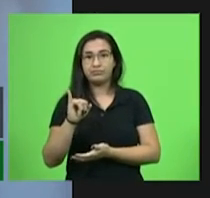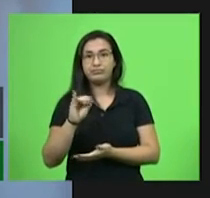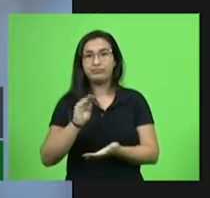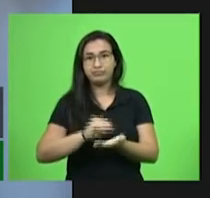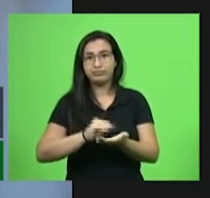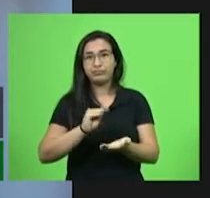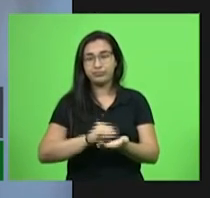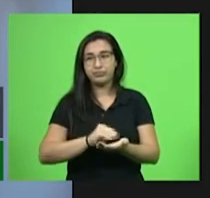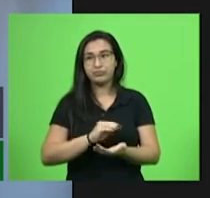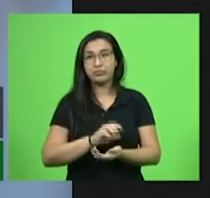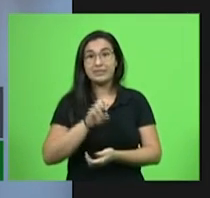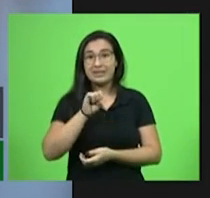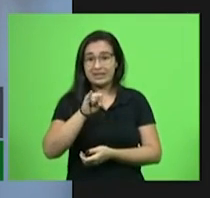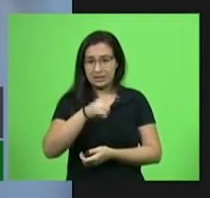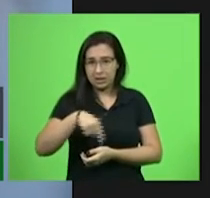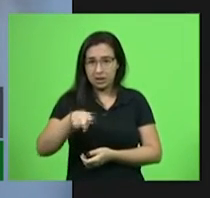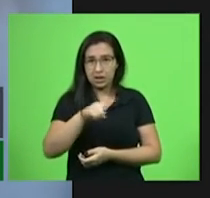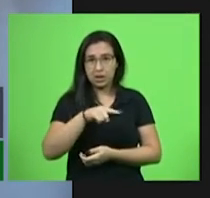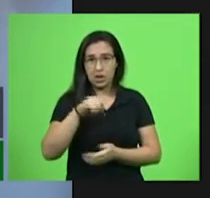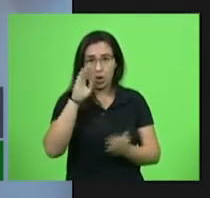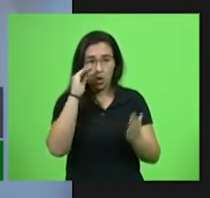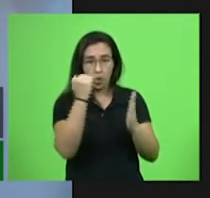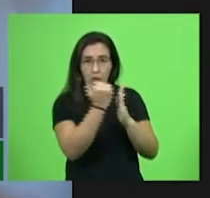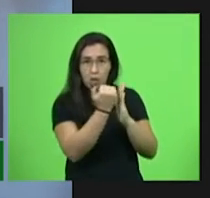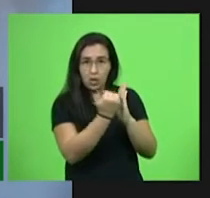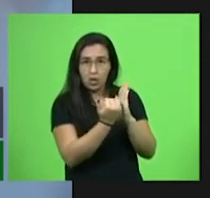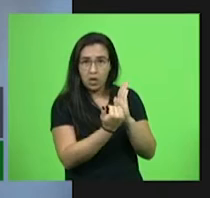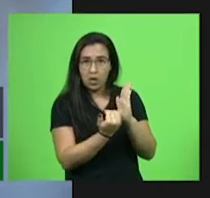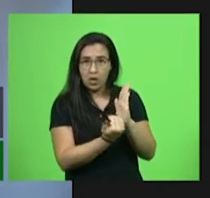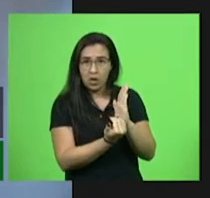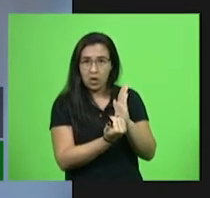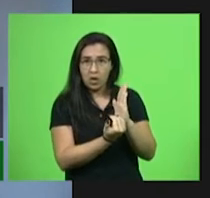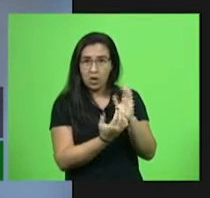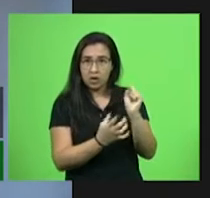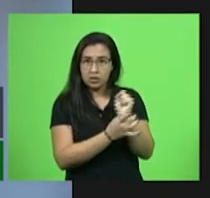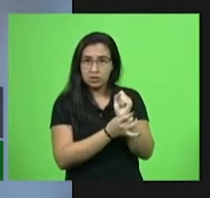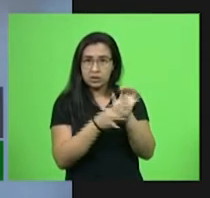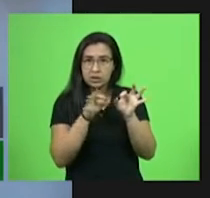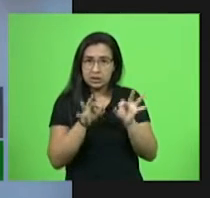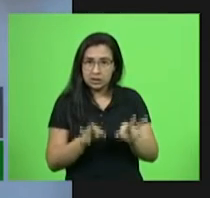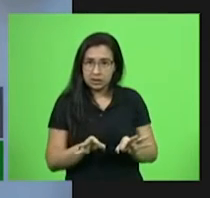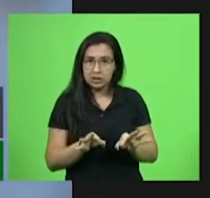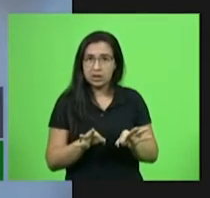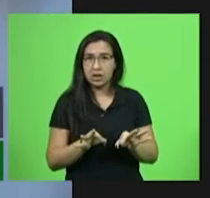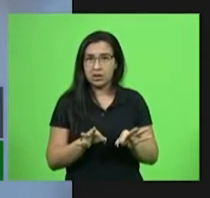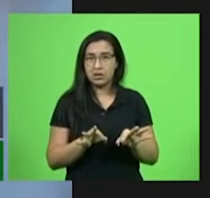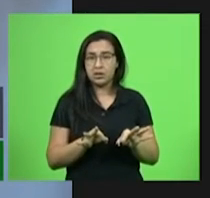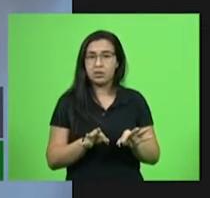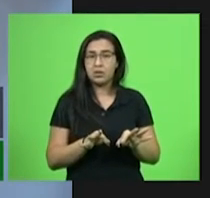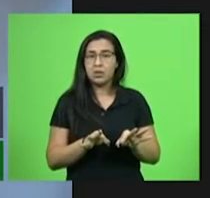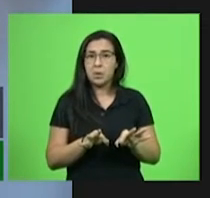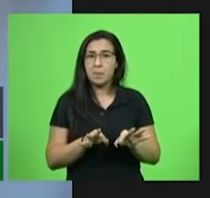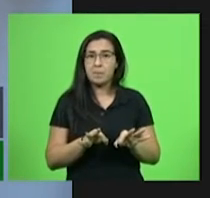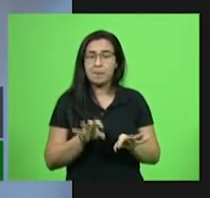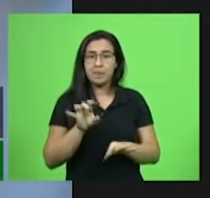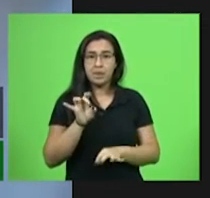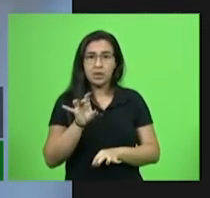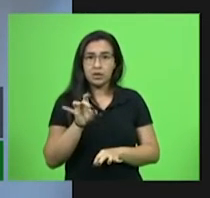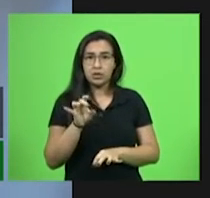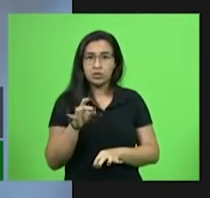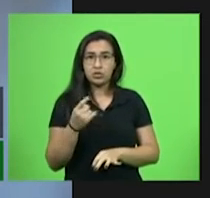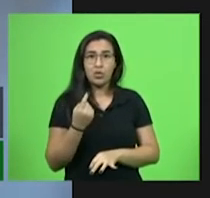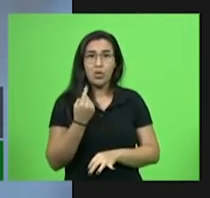Se nós não seguirmos aquele protocolo que a ciência nos indica, só existe uma